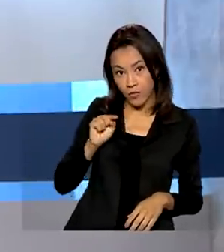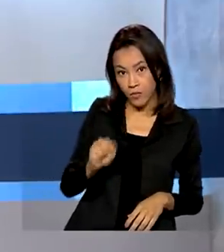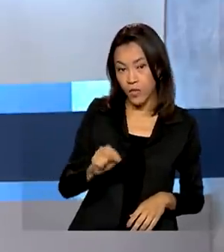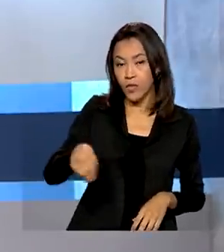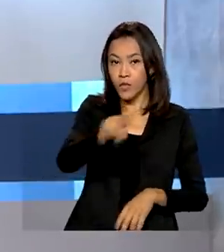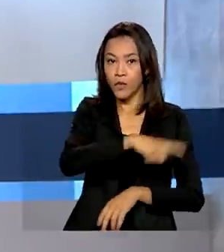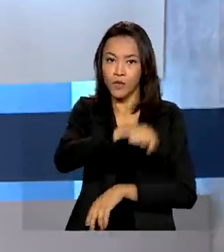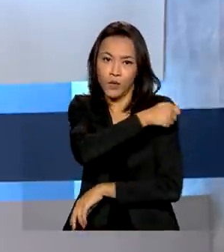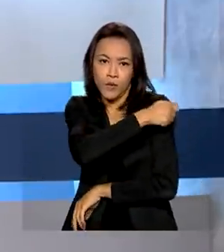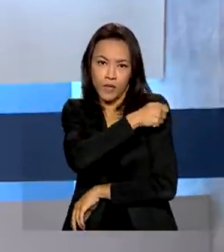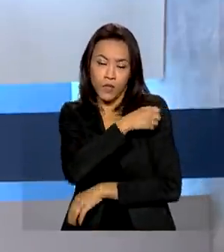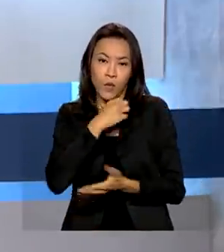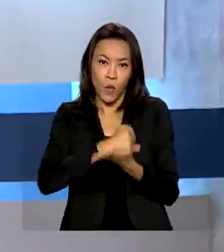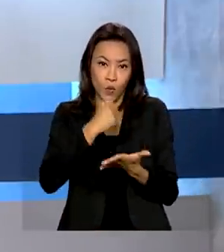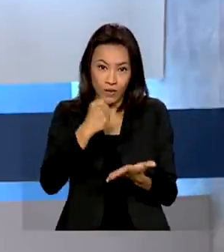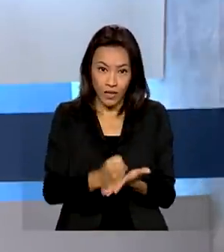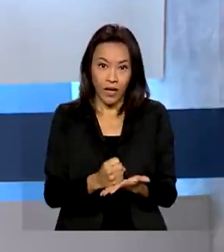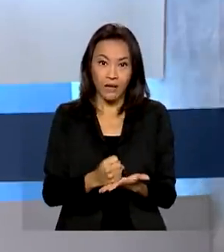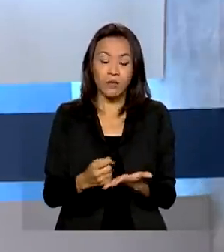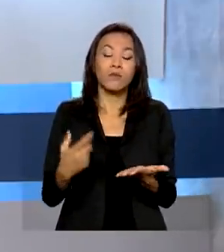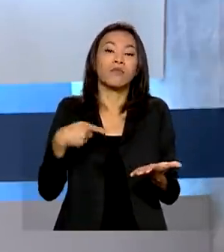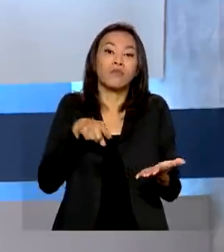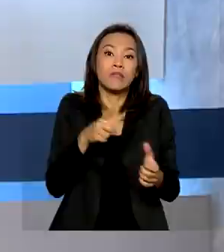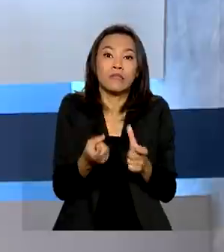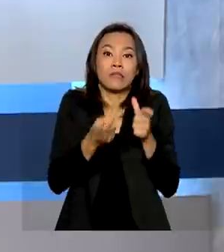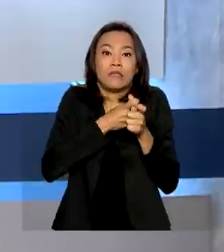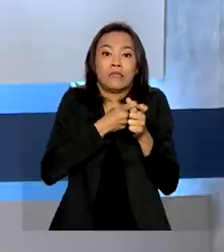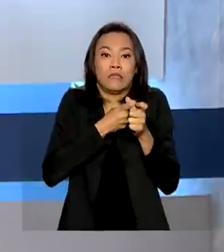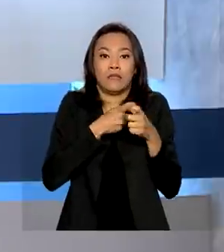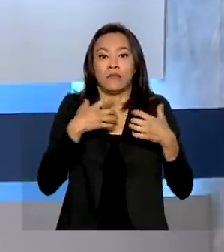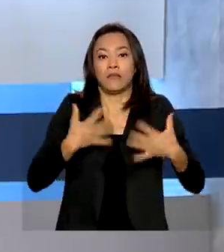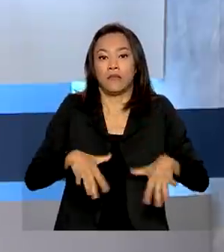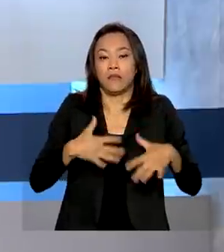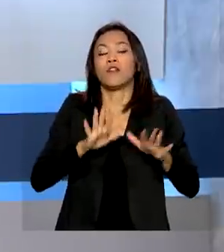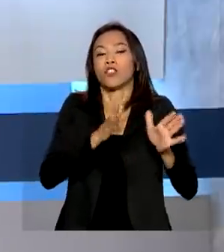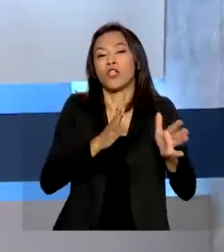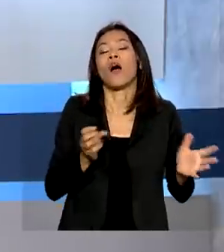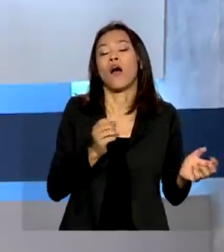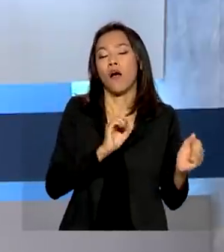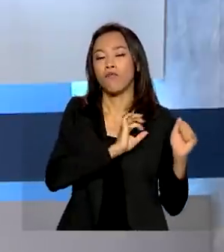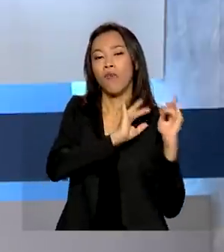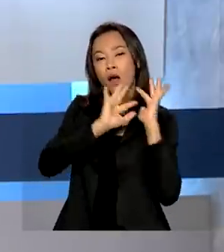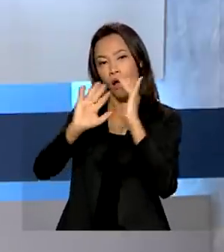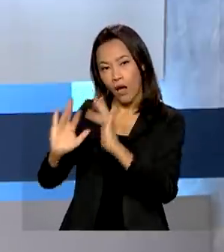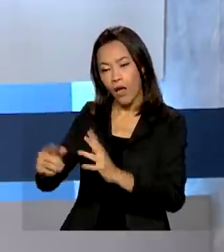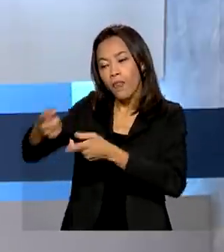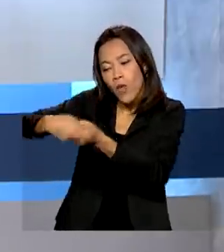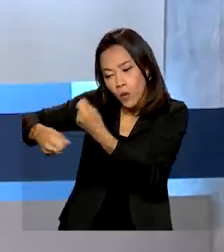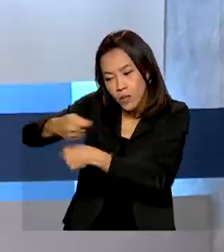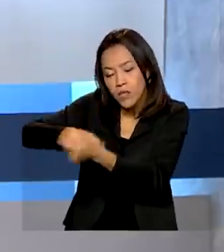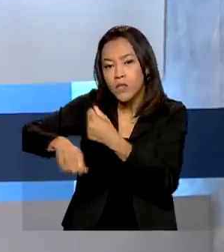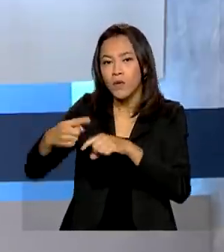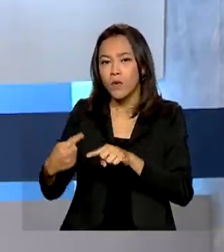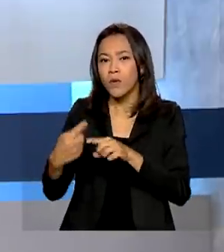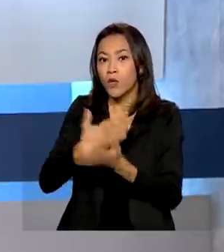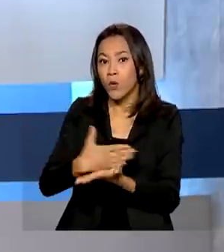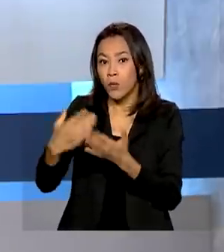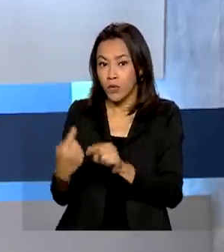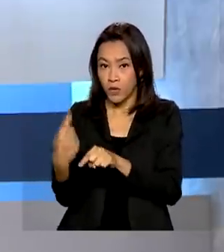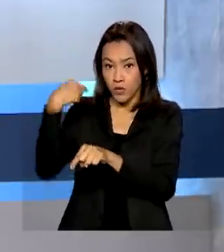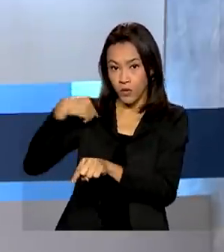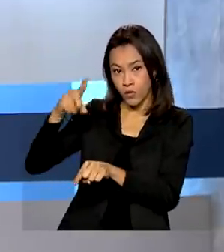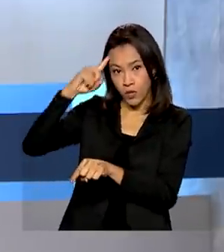contratos inadimplentes do Fundo de Financiamento Estudantil, FIES, já fizeram a renegociação que começou no dia 7 de março. Cerca de